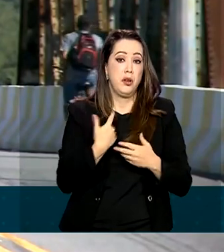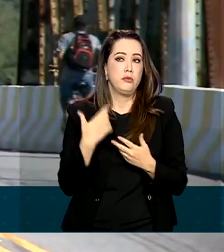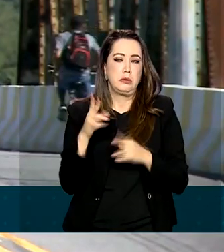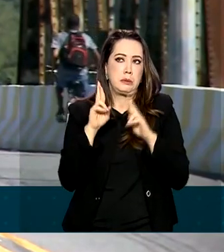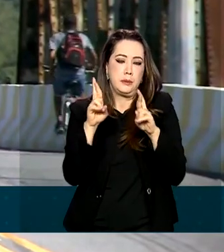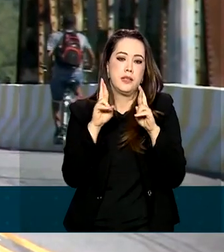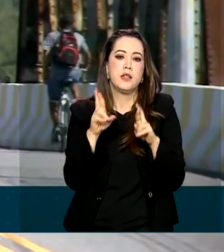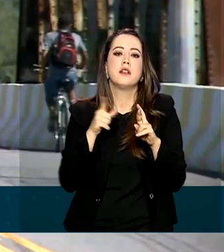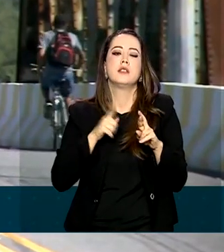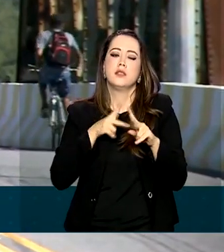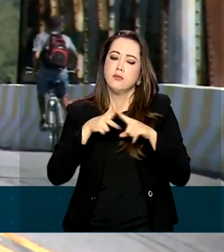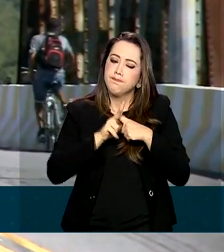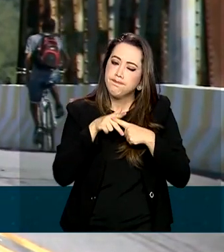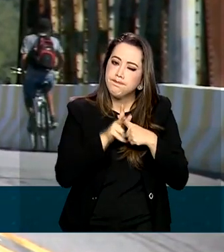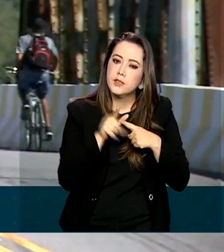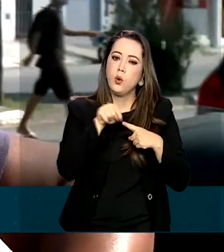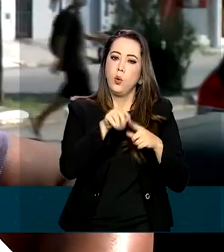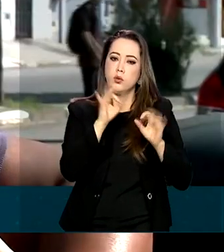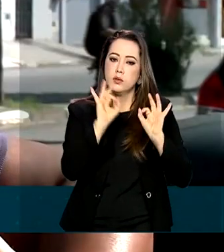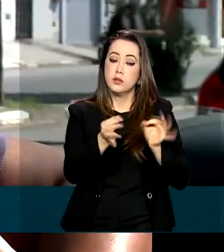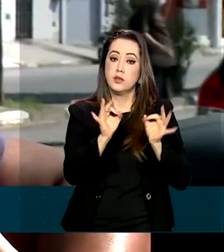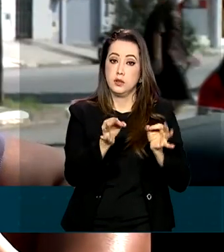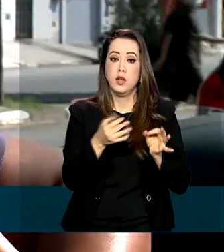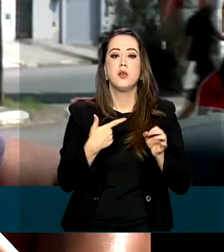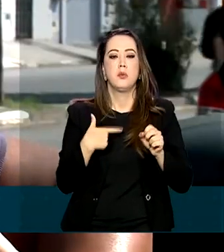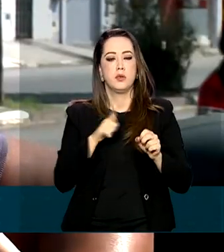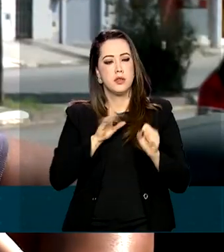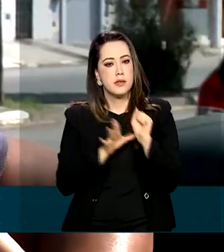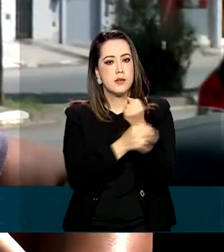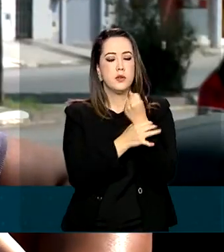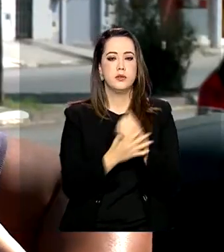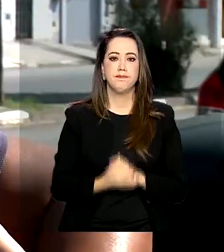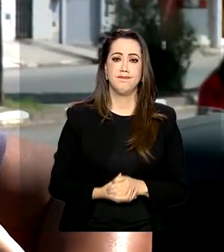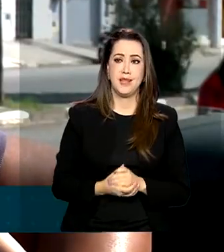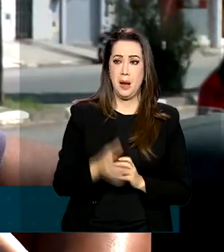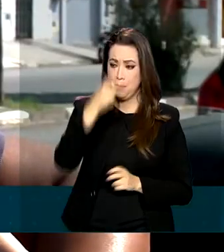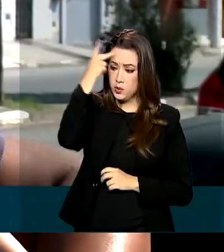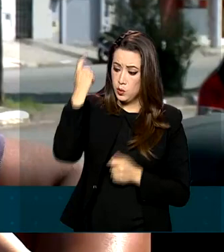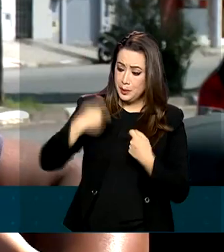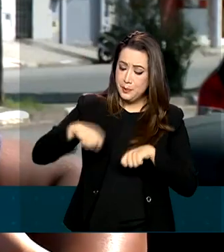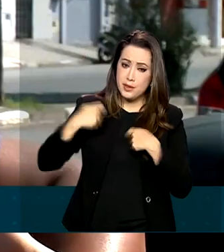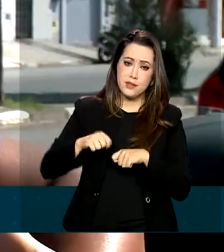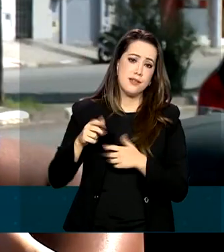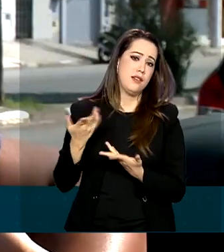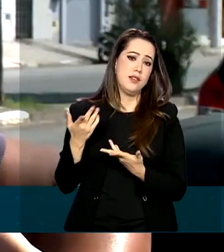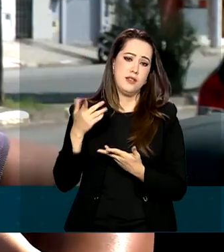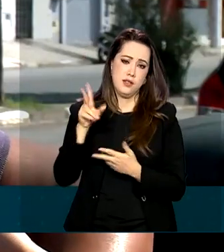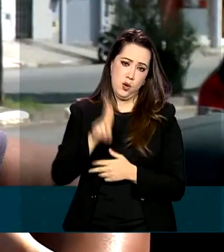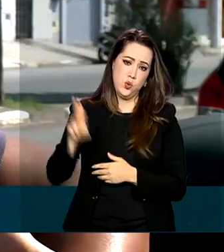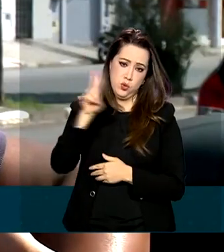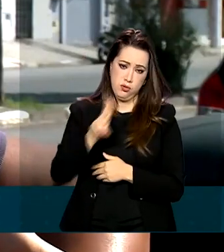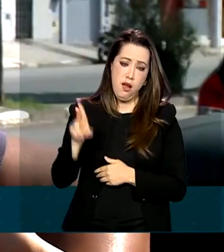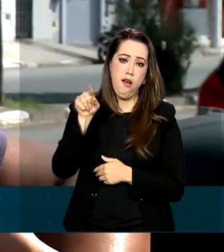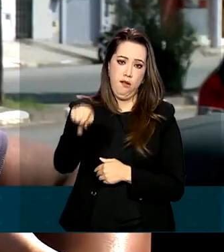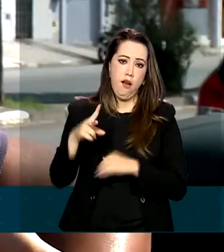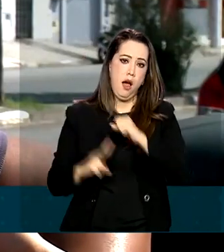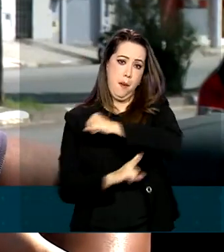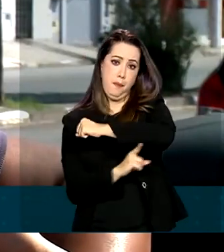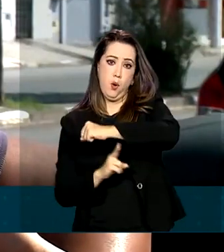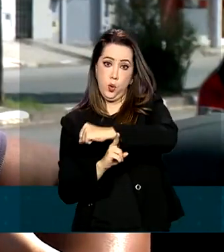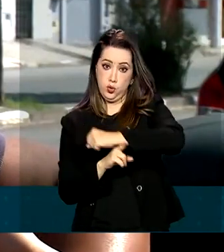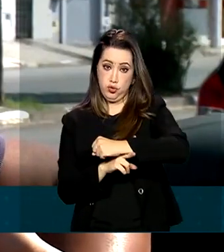garantir a segurança da travessia. Para quem precisa atravessar a ponte, por exemplo, com ônibus e caminhões,